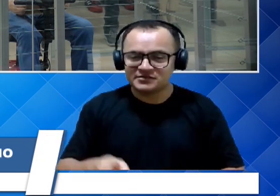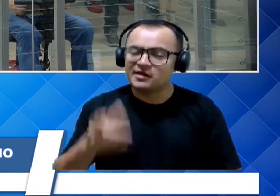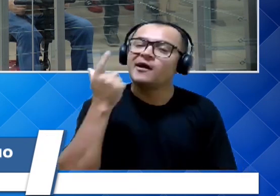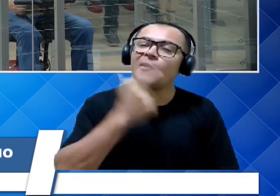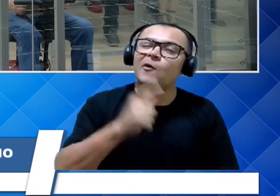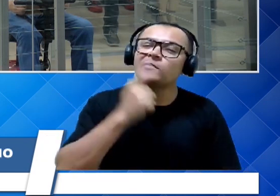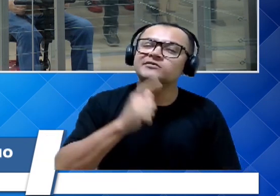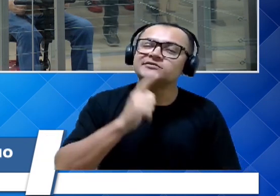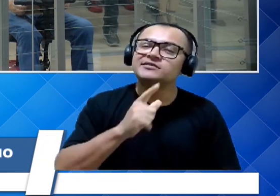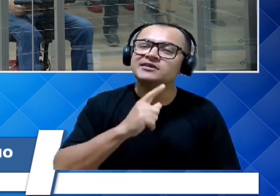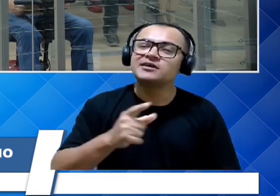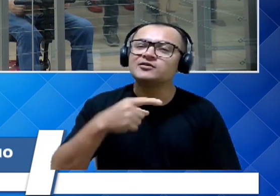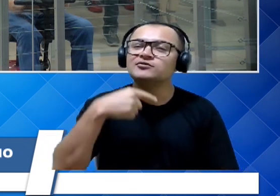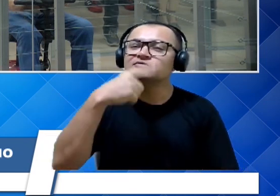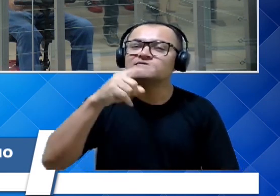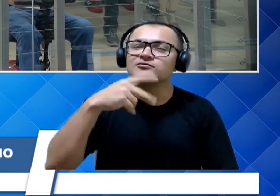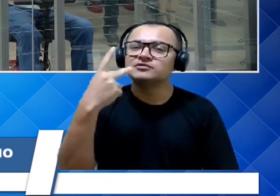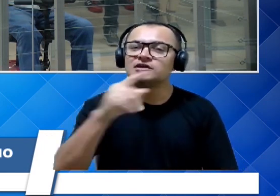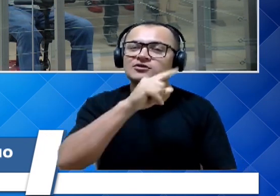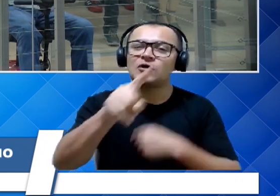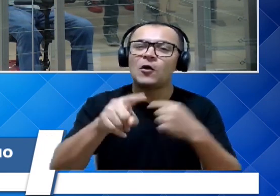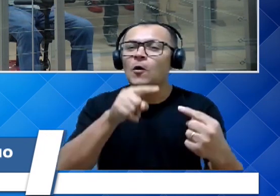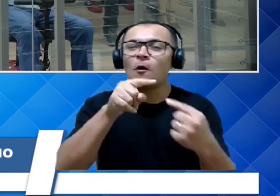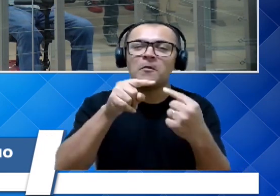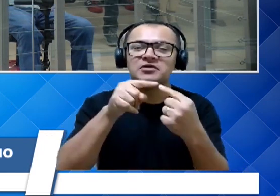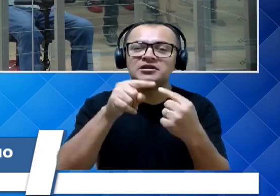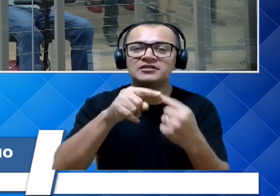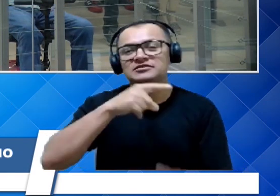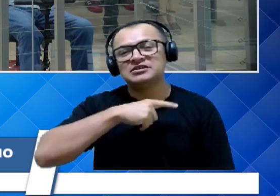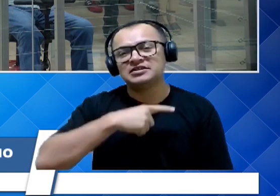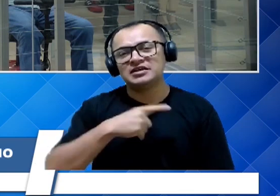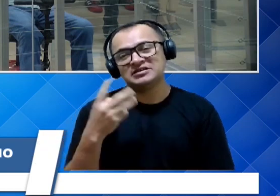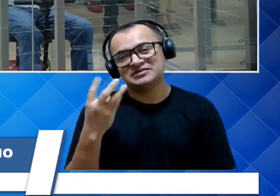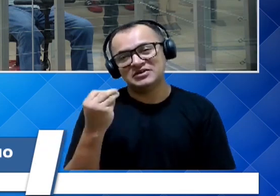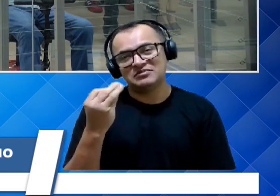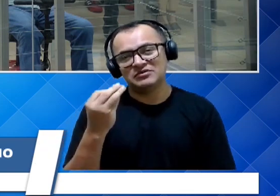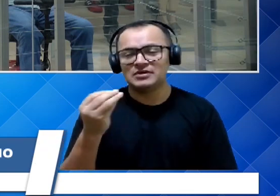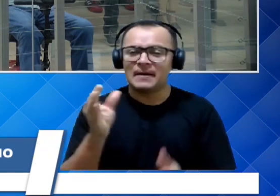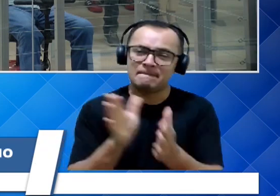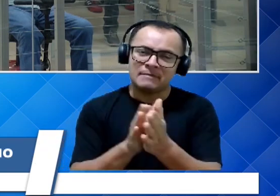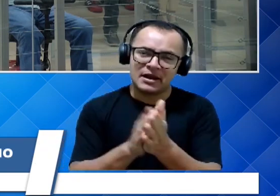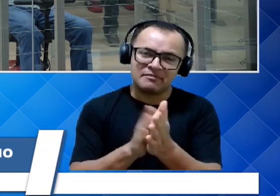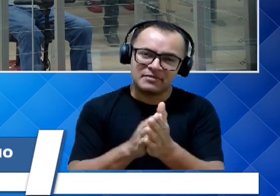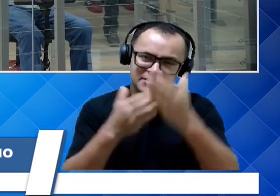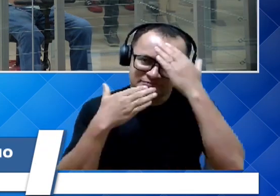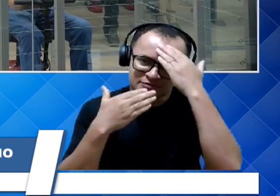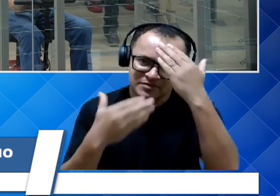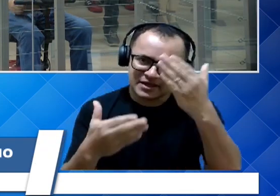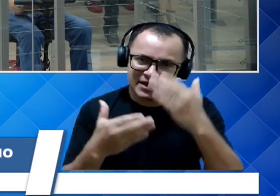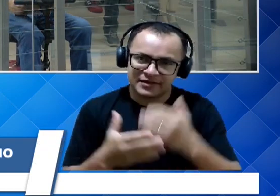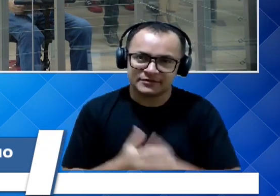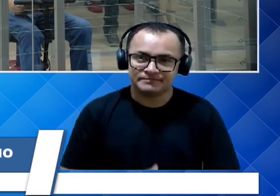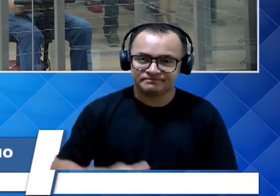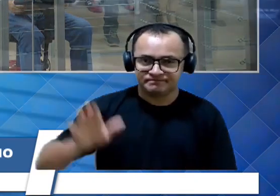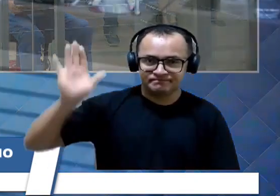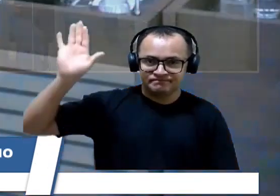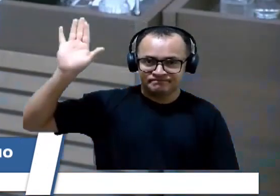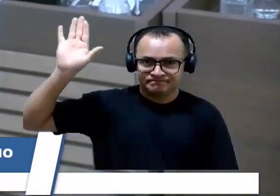os objetivos que o senhor ainda tem, são muitos. Parabéns. Justificativa de voto, senhor presidente.